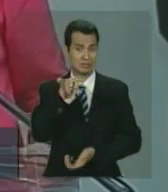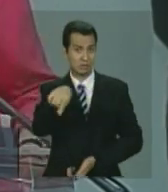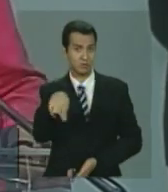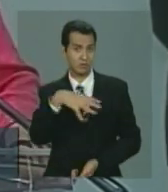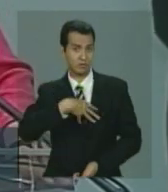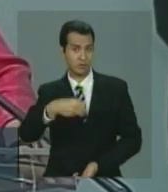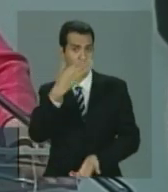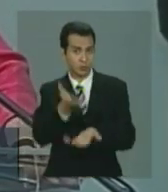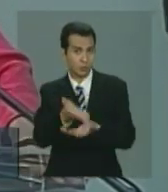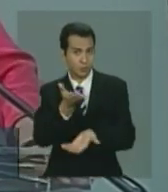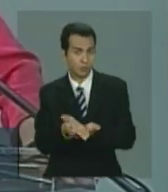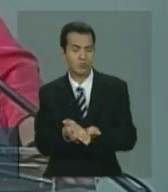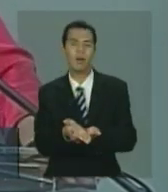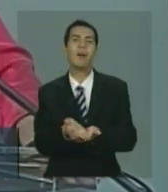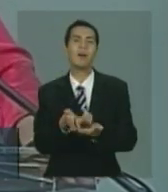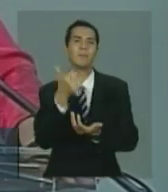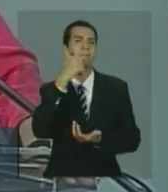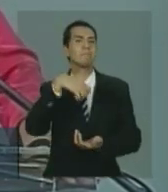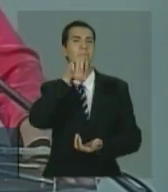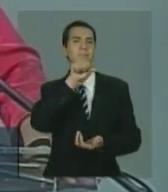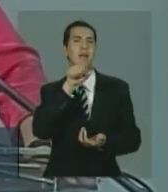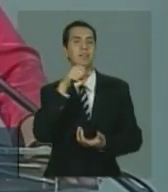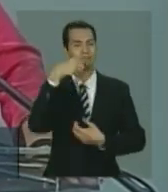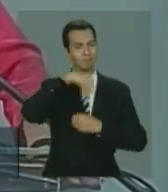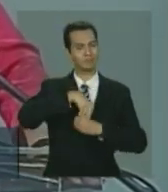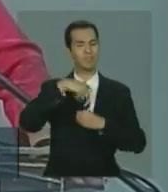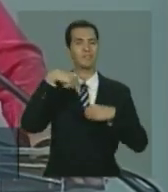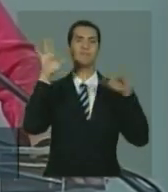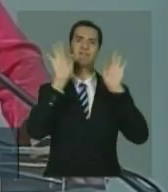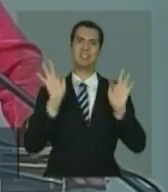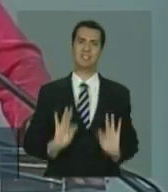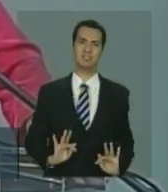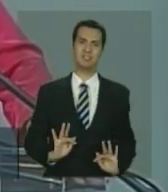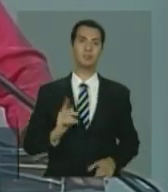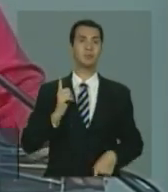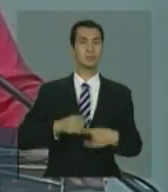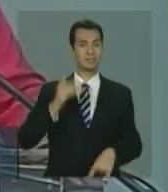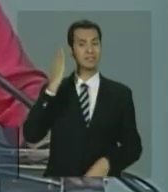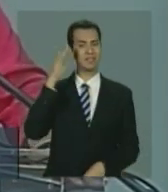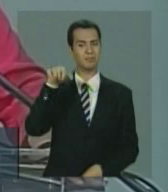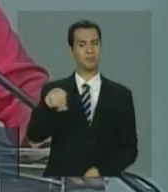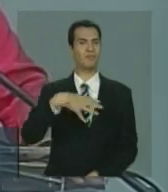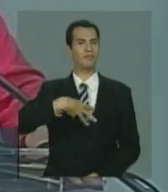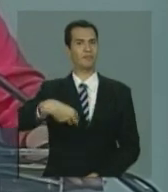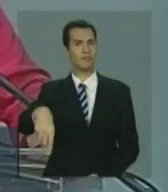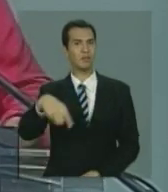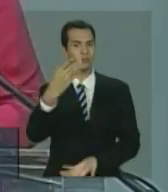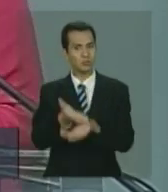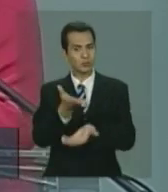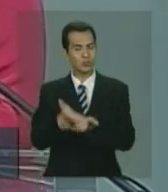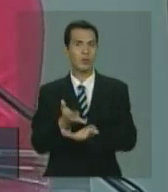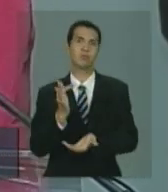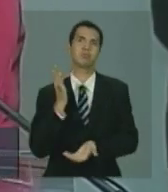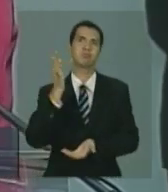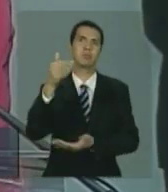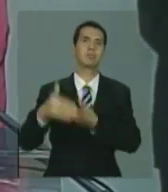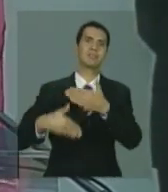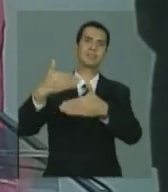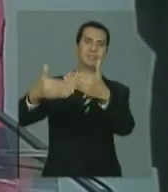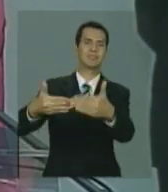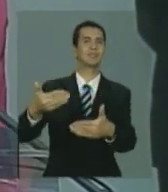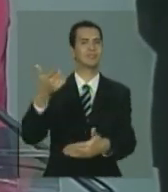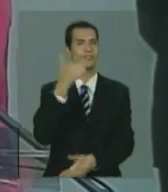feliz? Porque ele está conquistando o seu futuro. É isso que ele está fazendo. Aqui